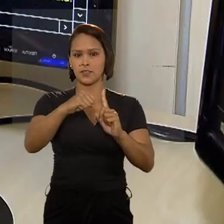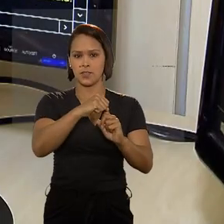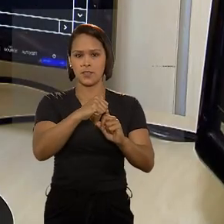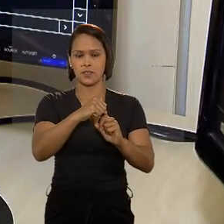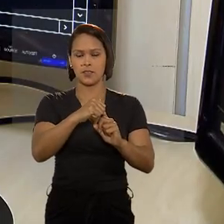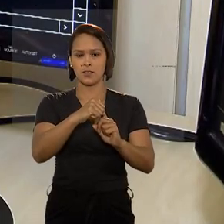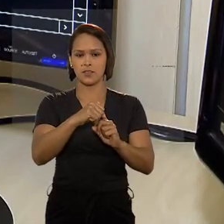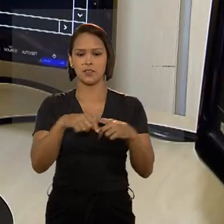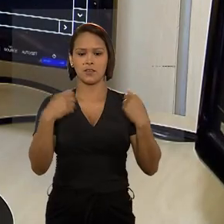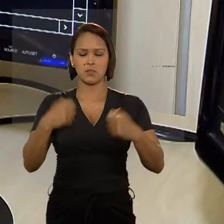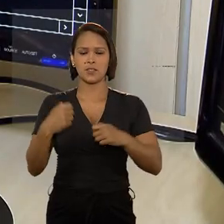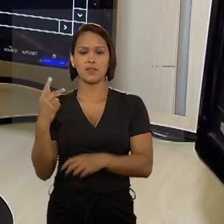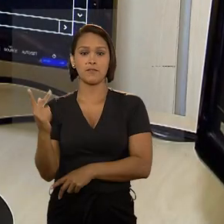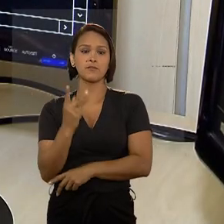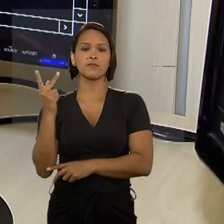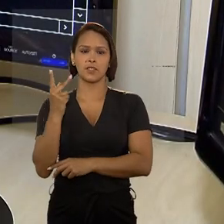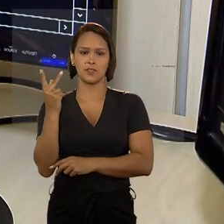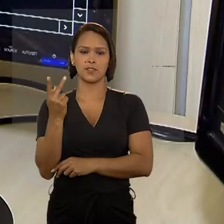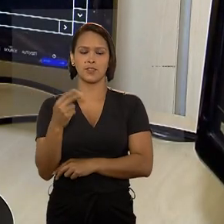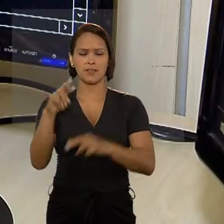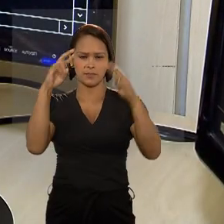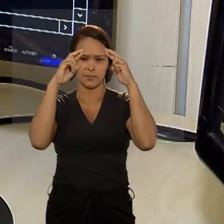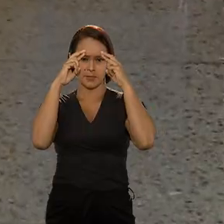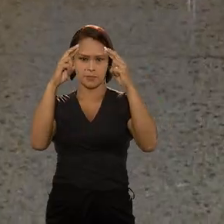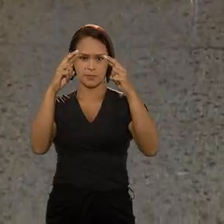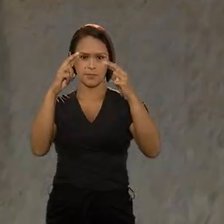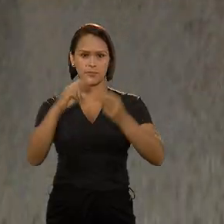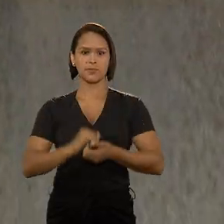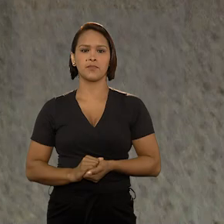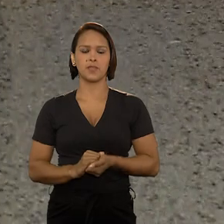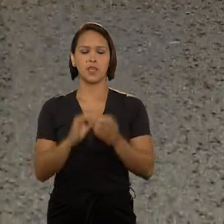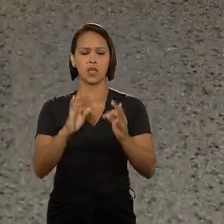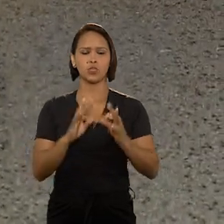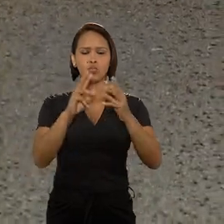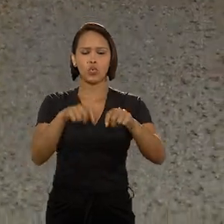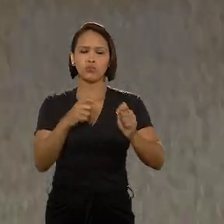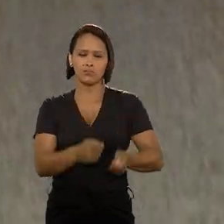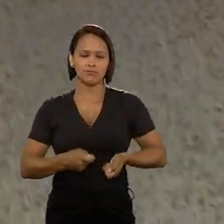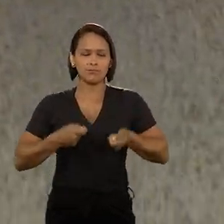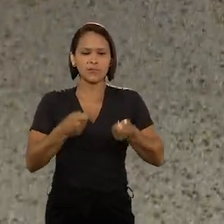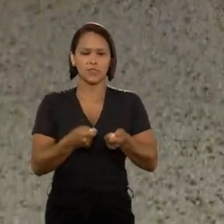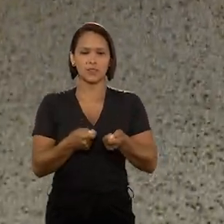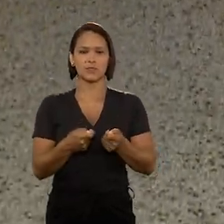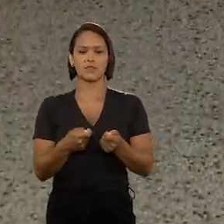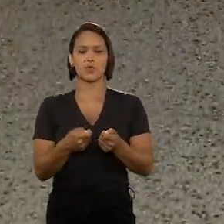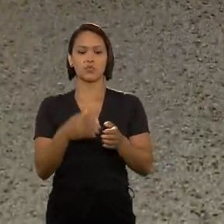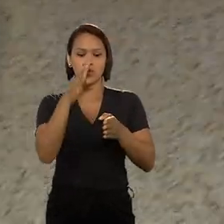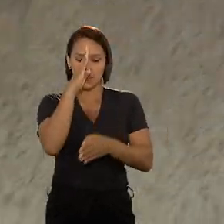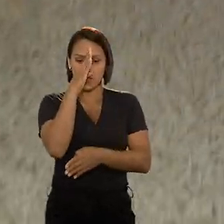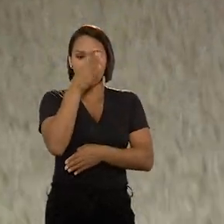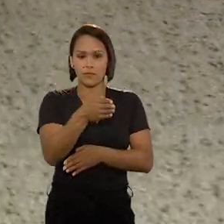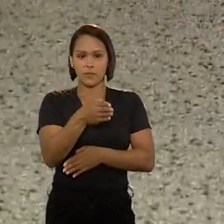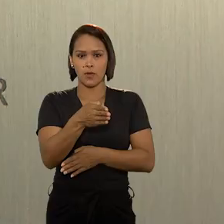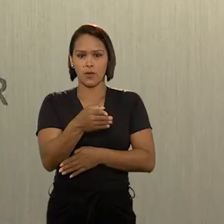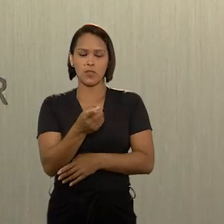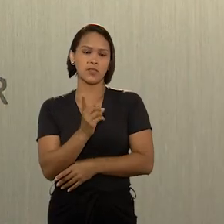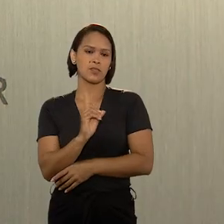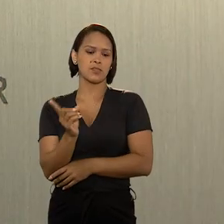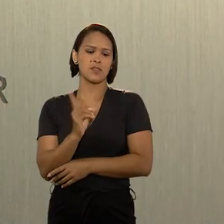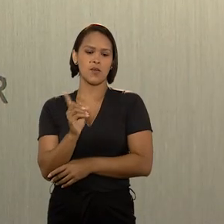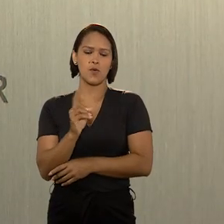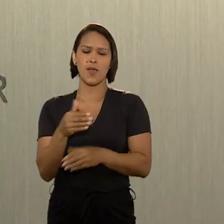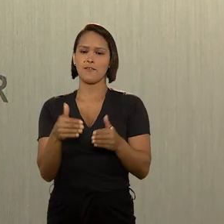pessoas, que devem ser valorizadas e respeitadas. Todo esforço empreendido nesse sentido